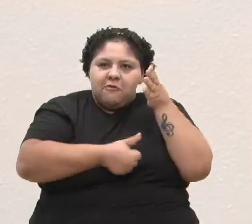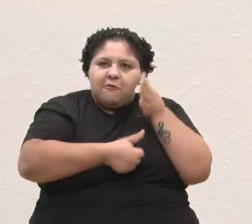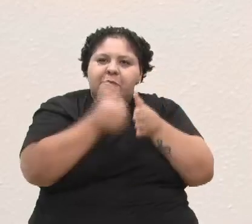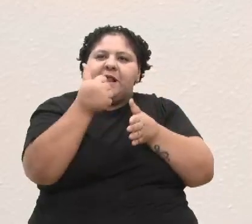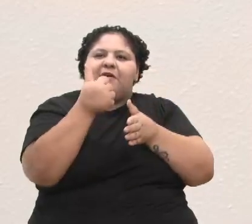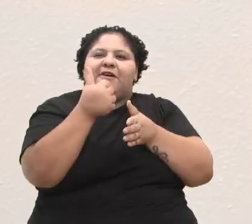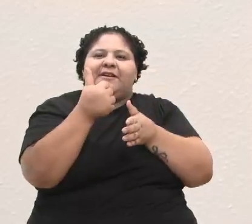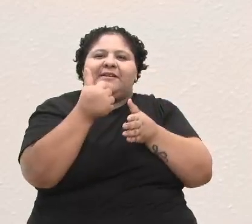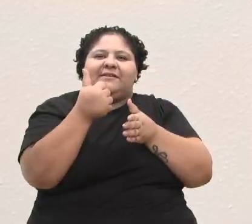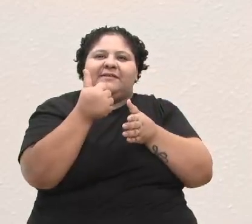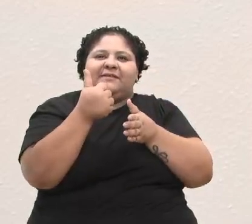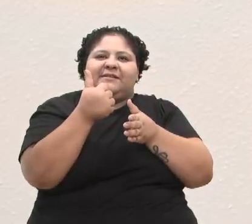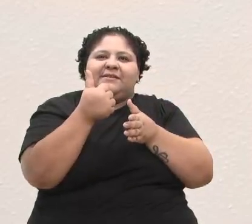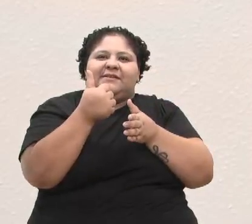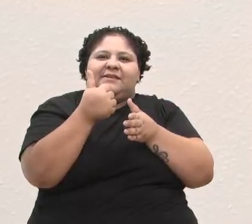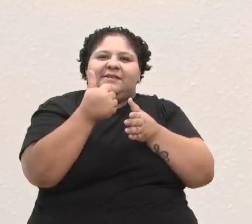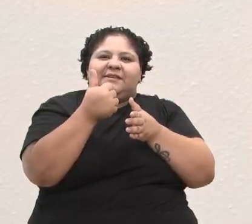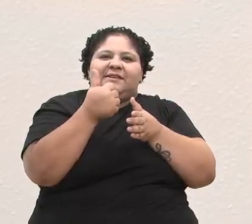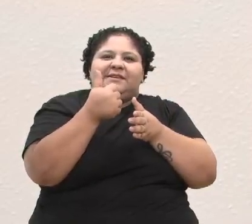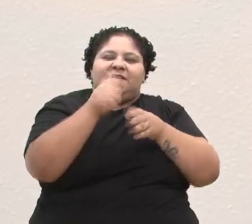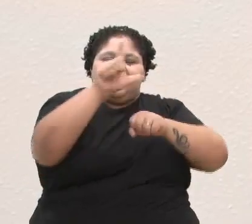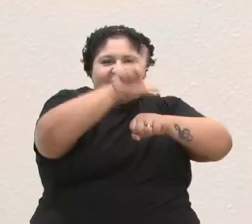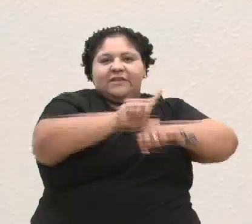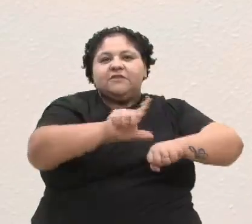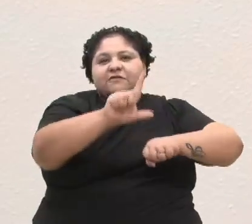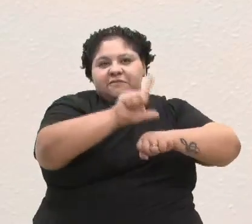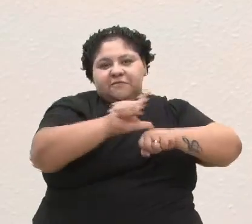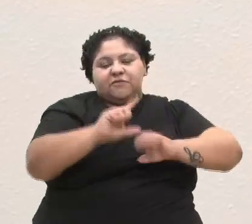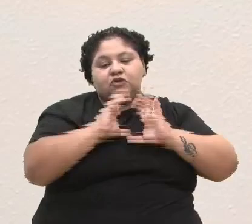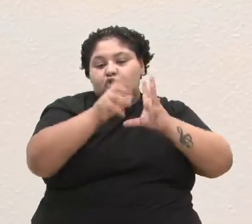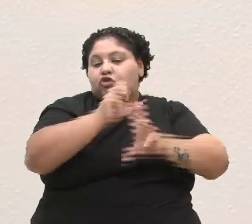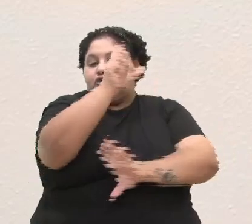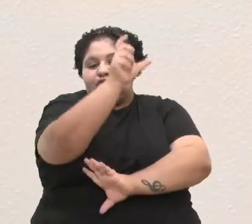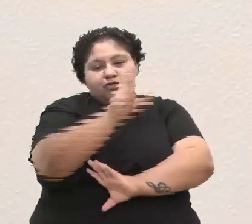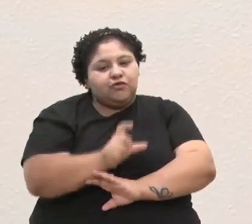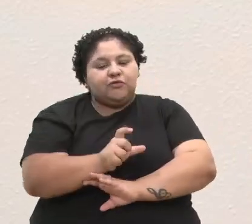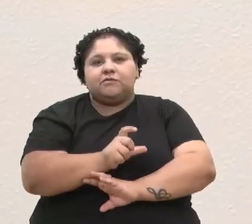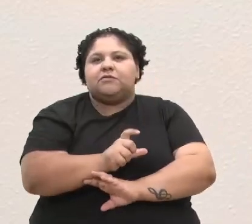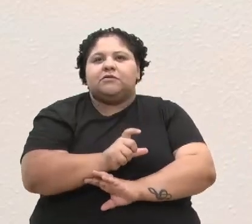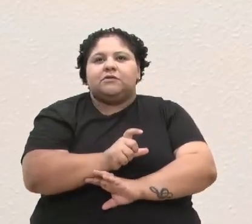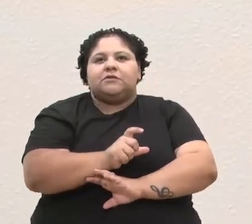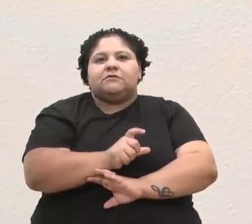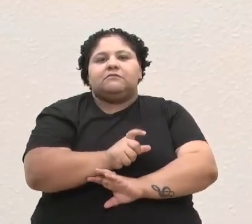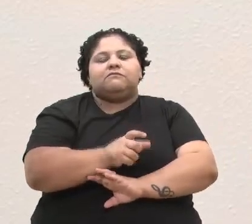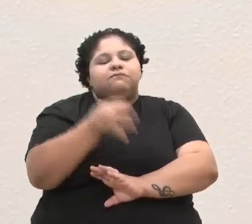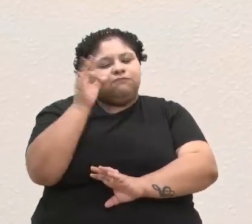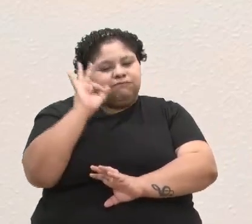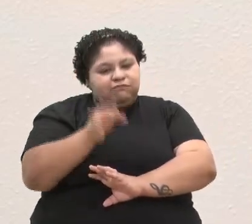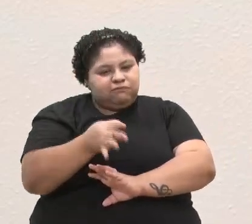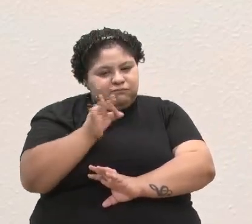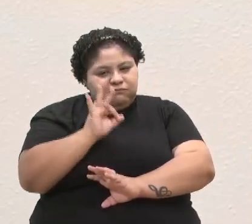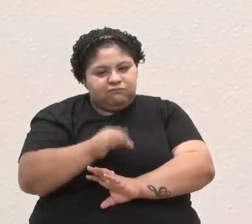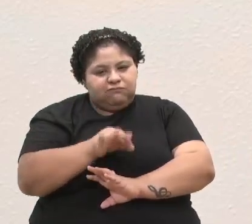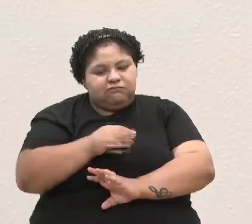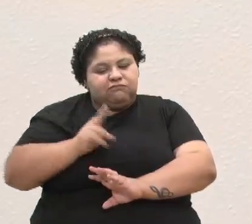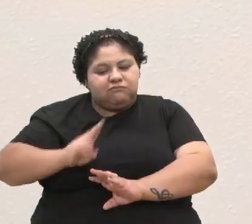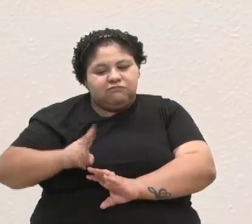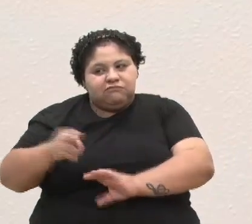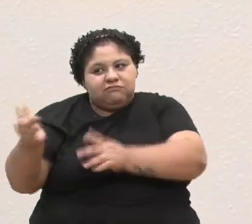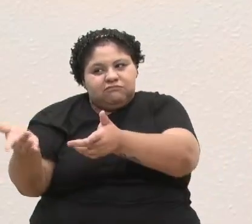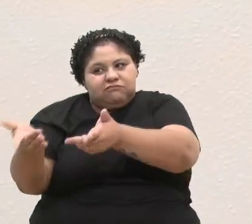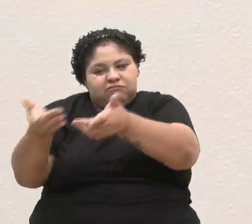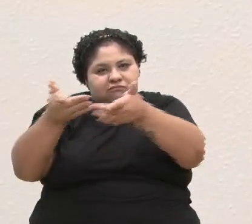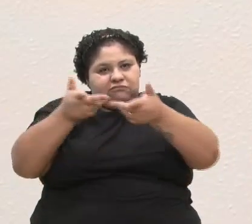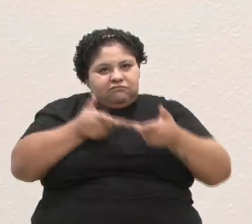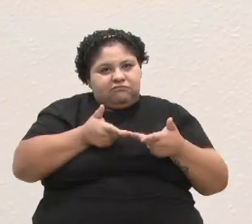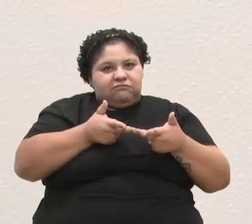principalmente, no seu comércio, onde todas as pessoas que lá vão, tenho certeza absoluta que serão sempre bem-vindas e bem